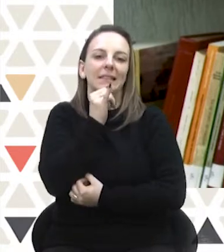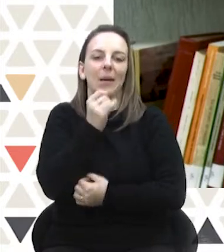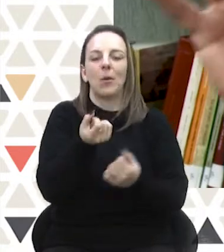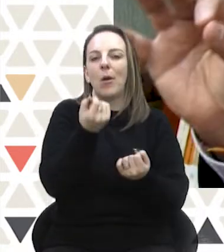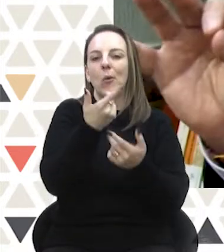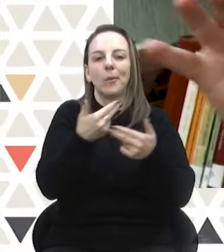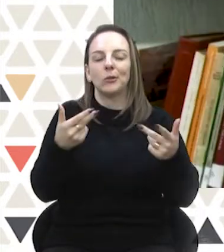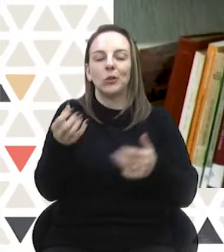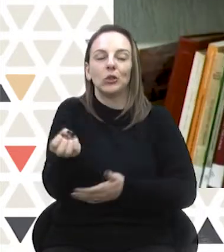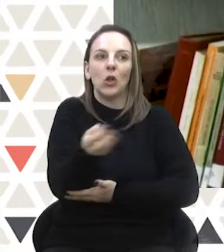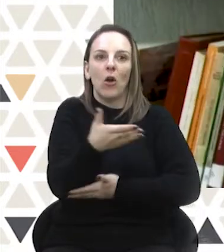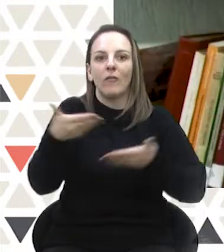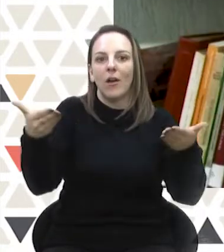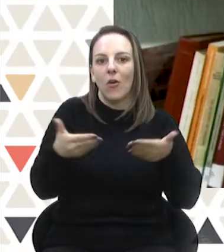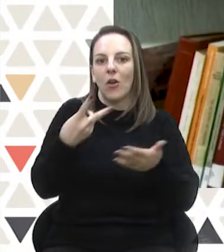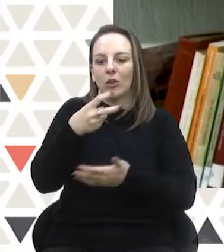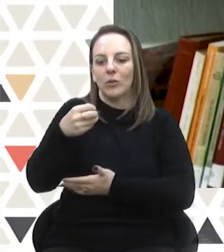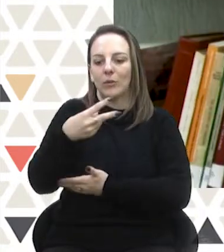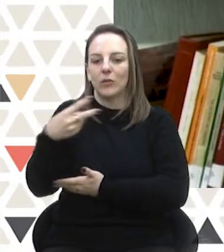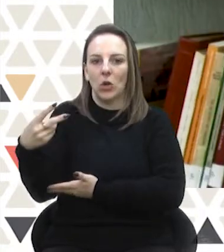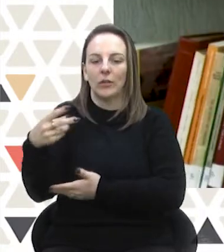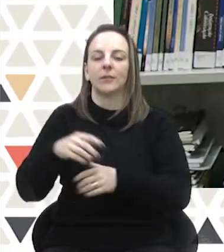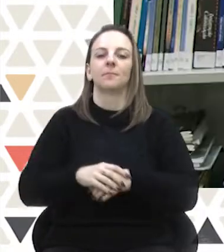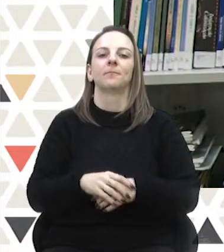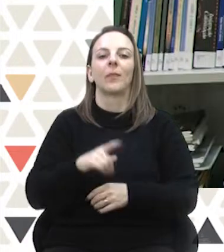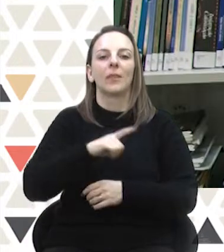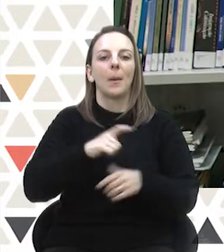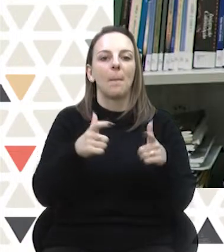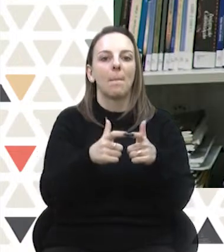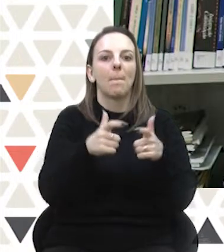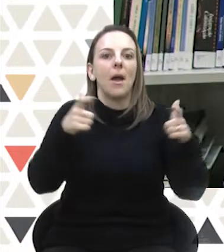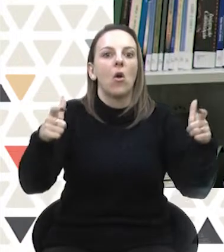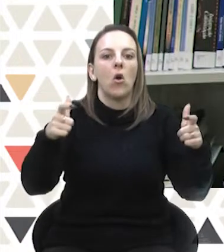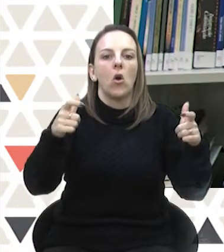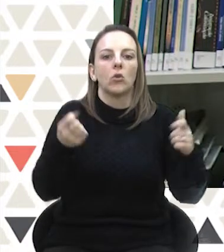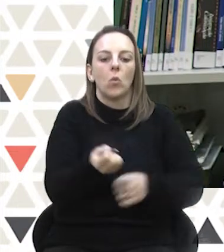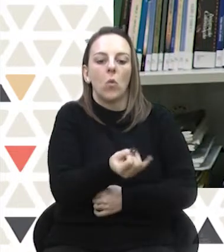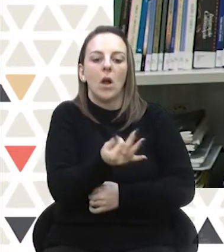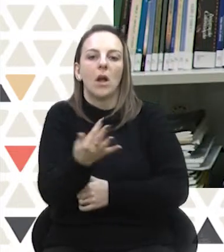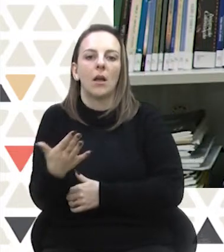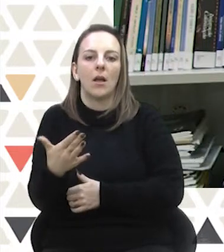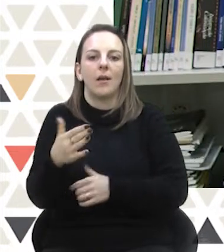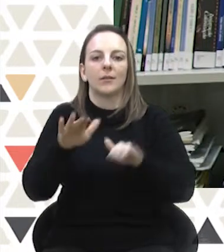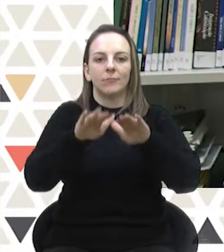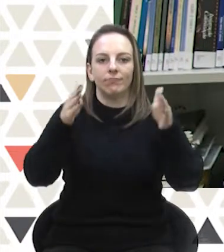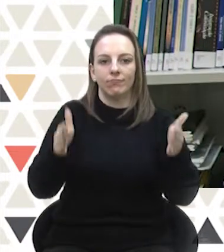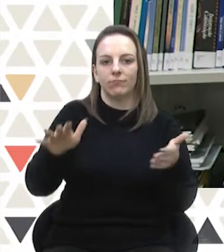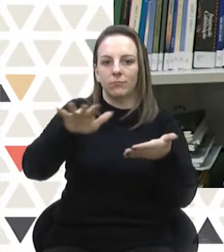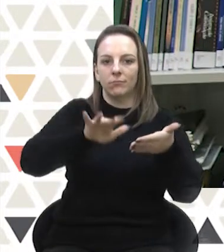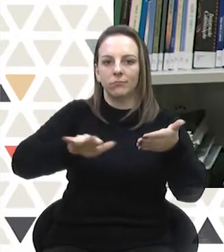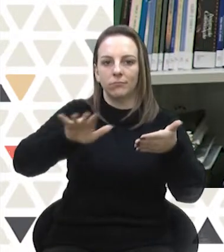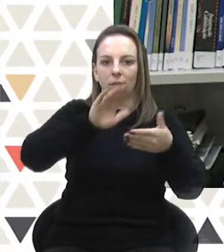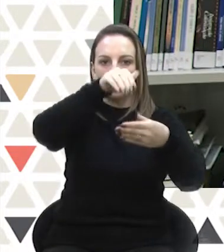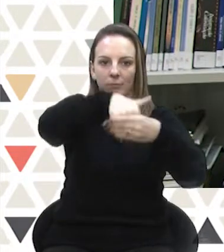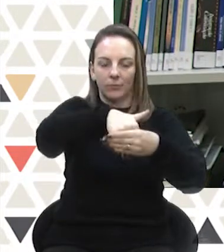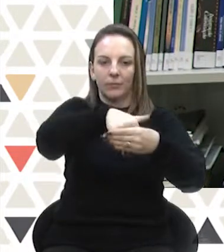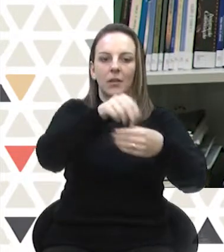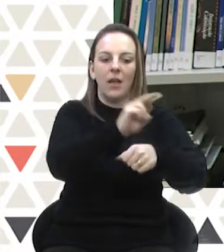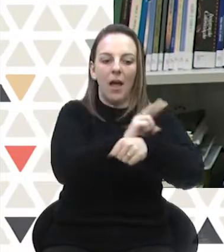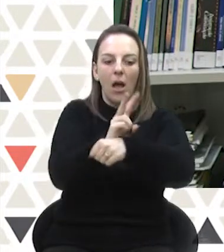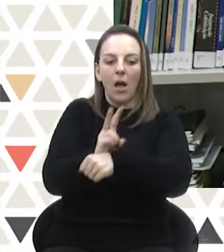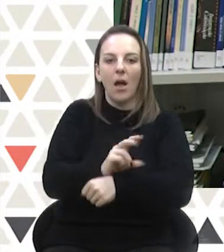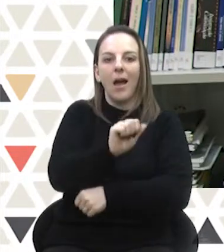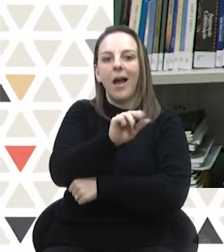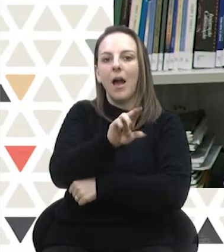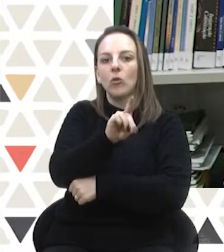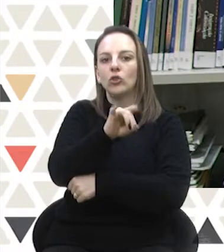pinceladas aqui em relação a 2022. Aumento da quantidade de urnas que serão auditadas, só aqui no Rio